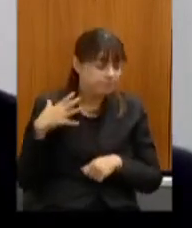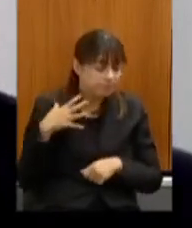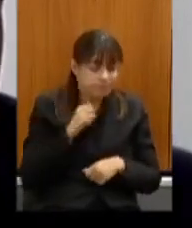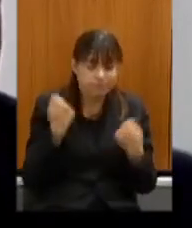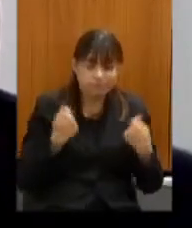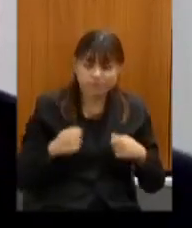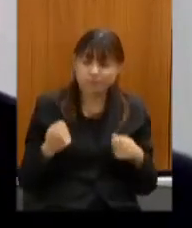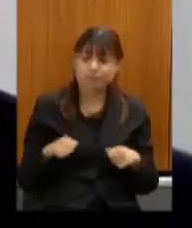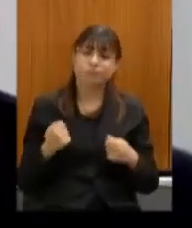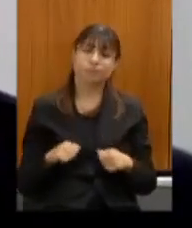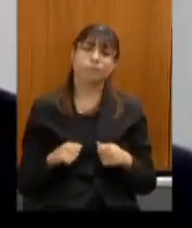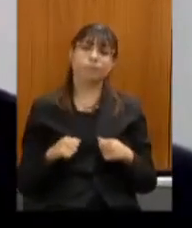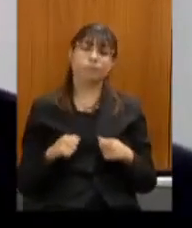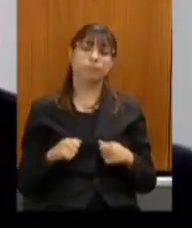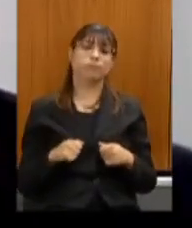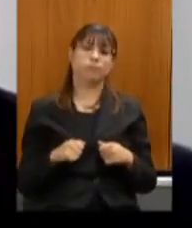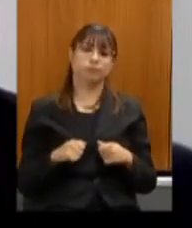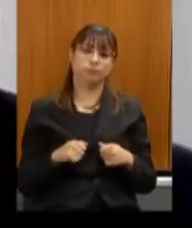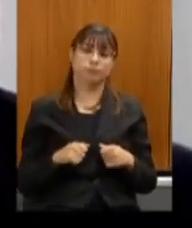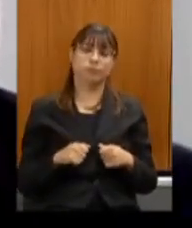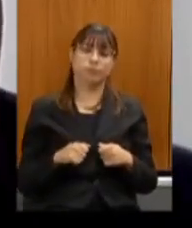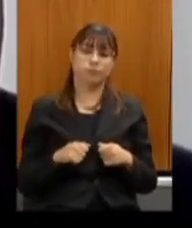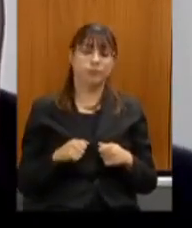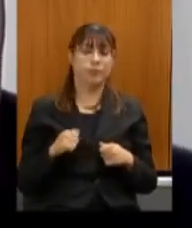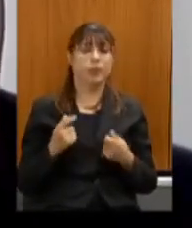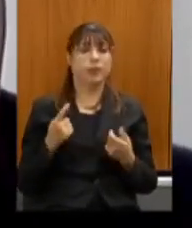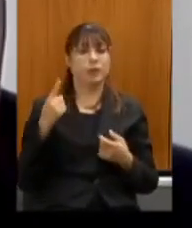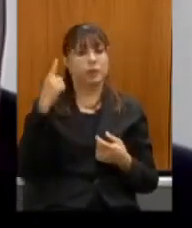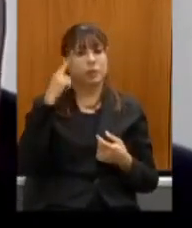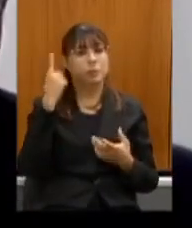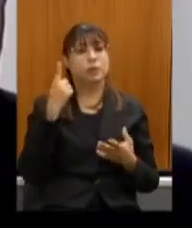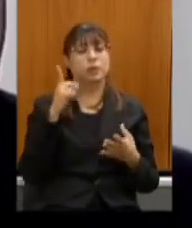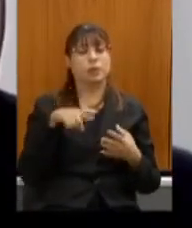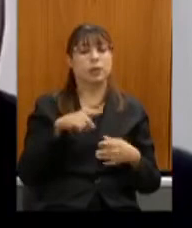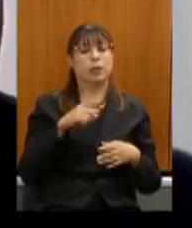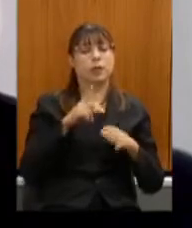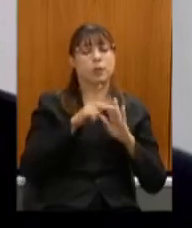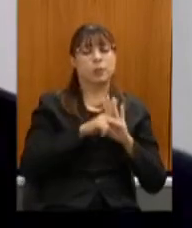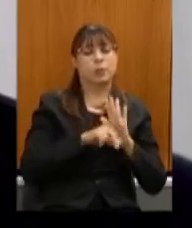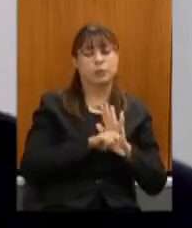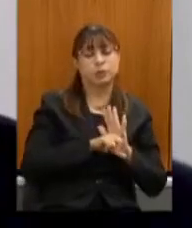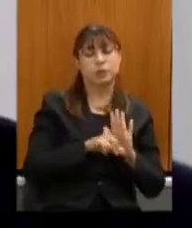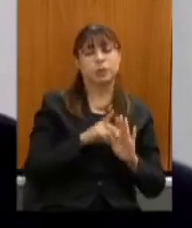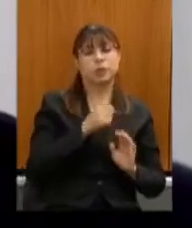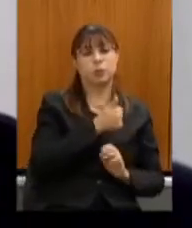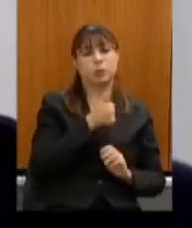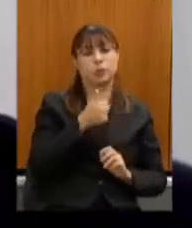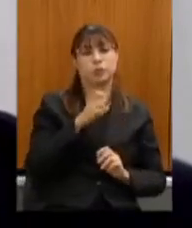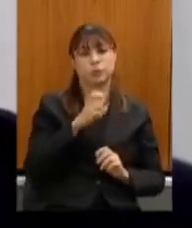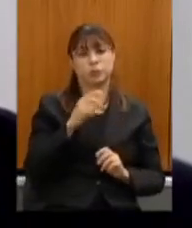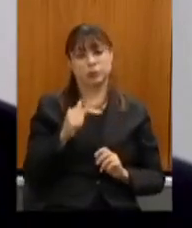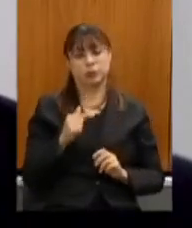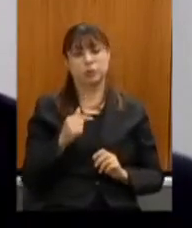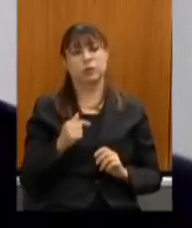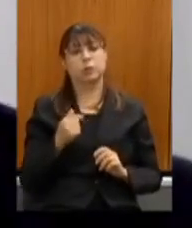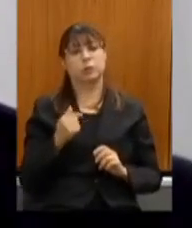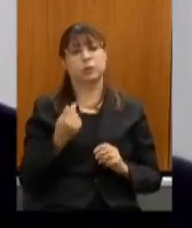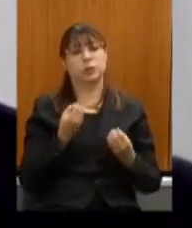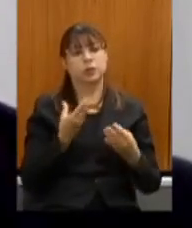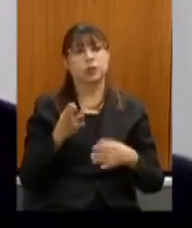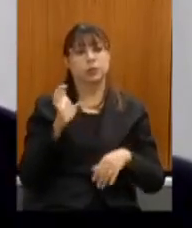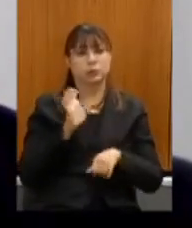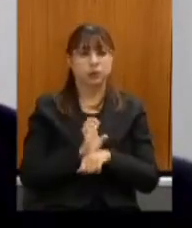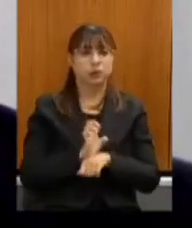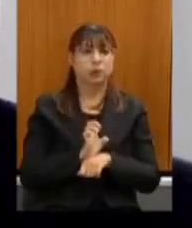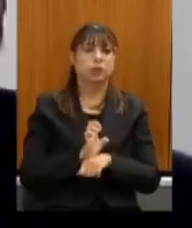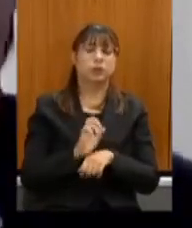possível essa nossa ideia do projeto de lei 157 para dar ao estado o poder de